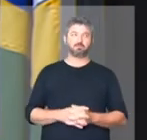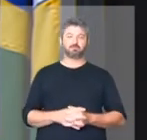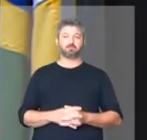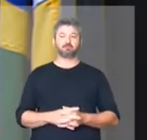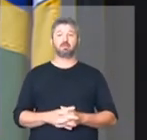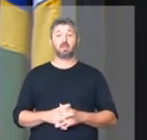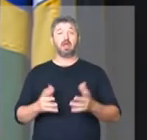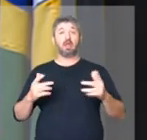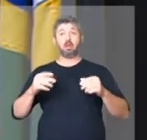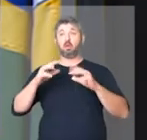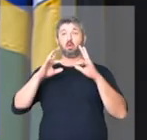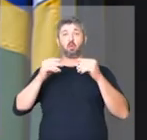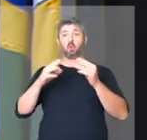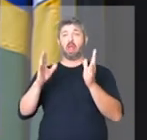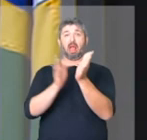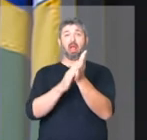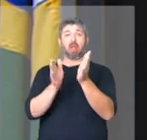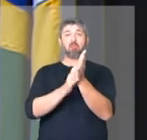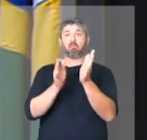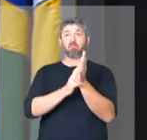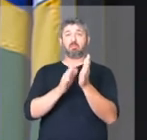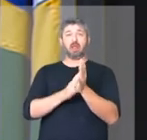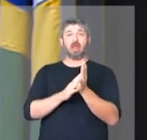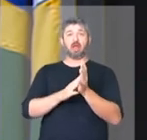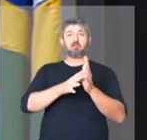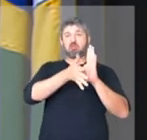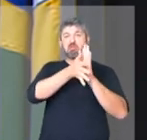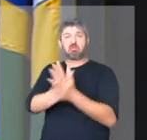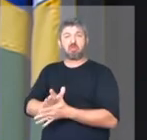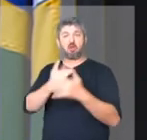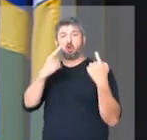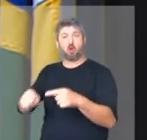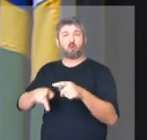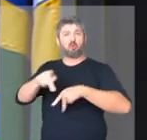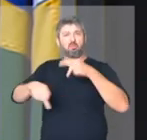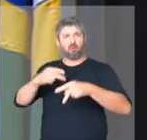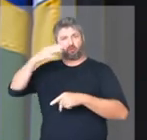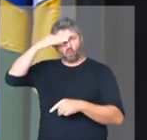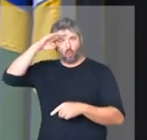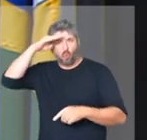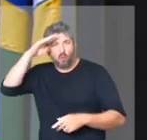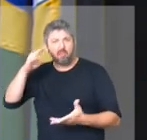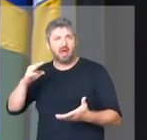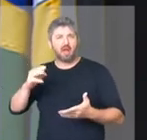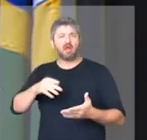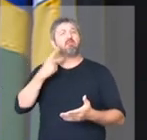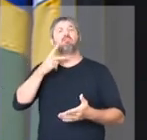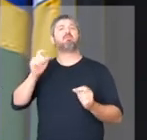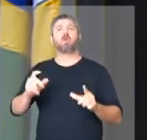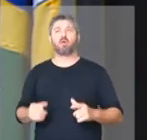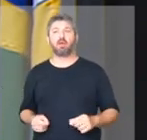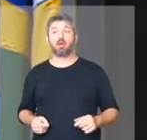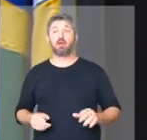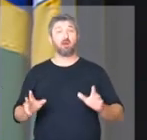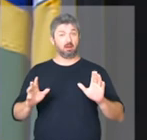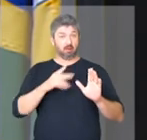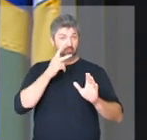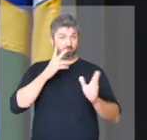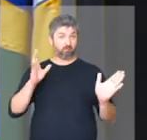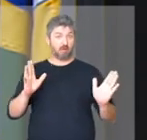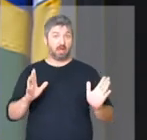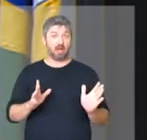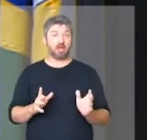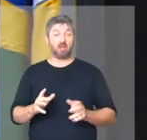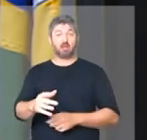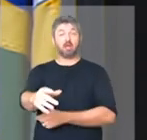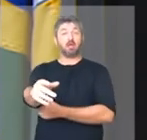repressão aos cubanos, ao povo cubano. E o que eles alegam? Alegam que